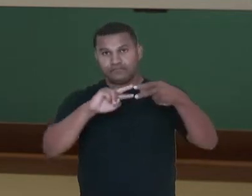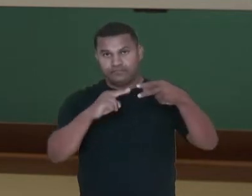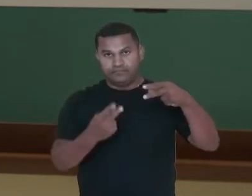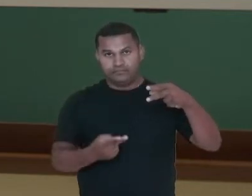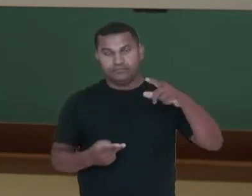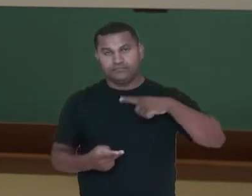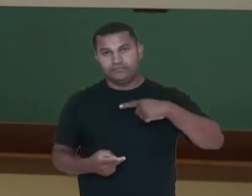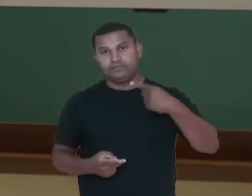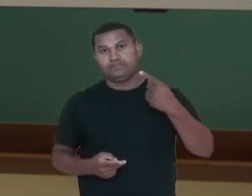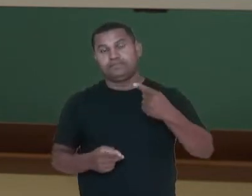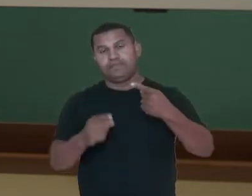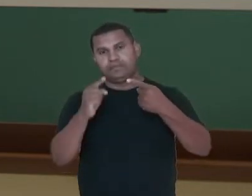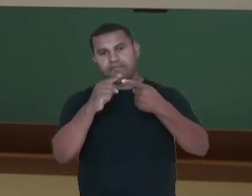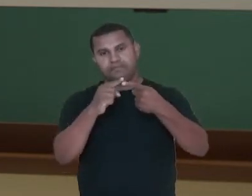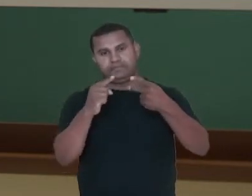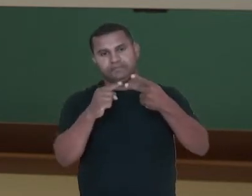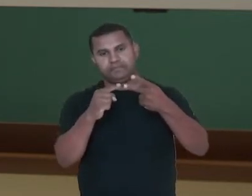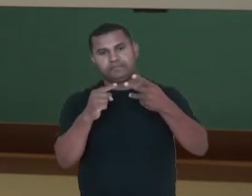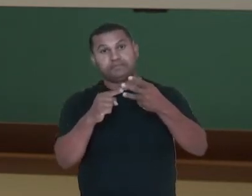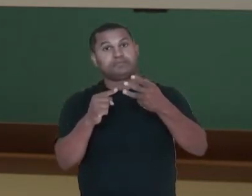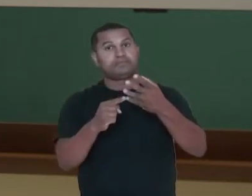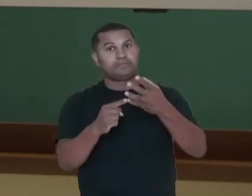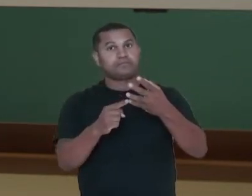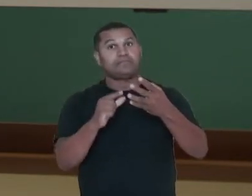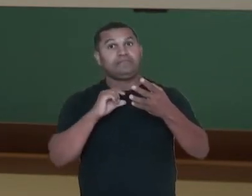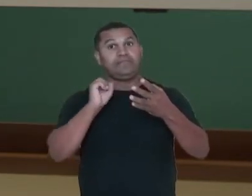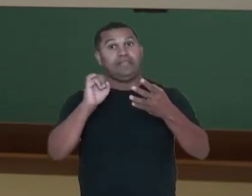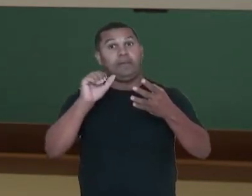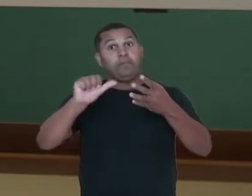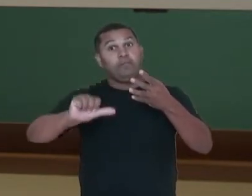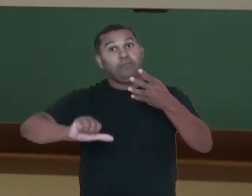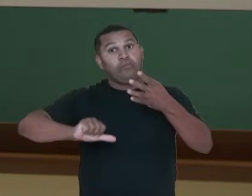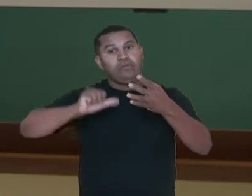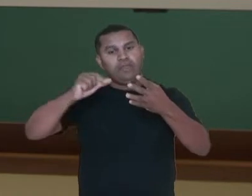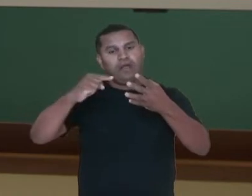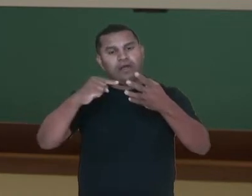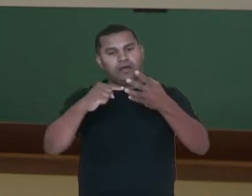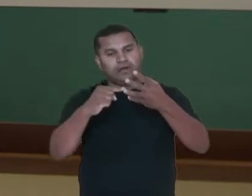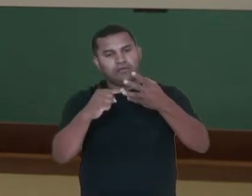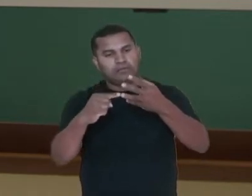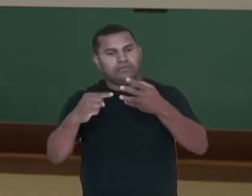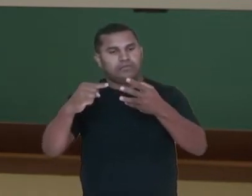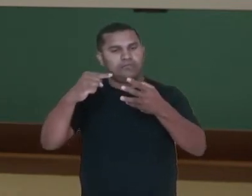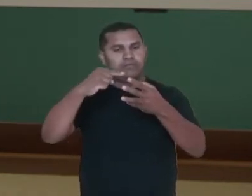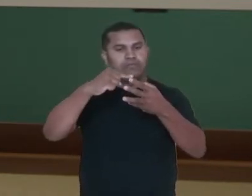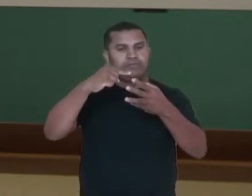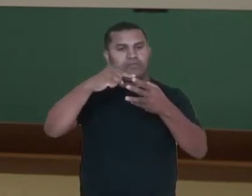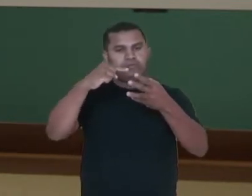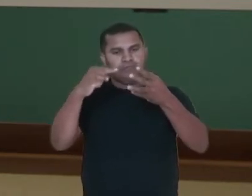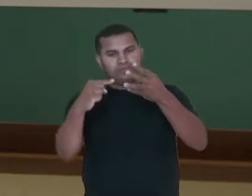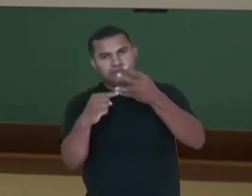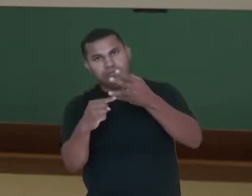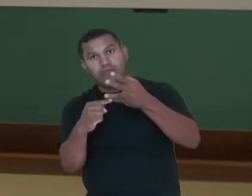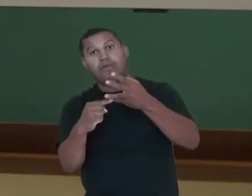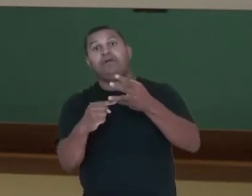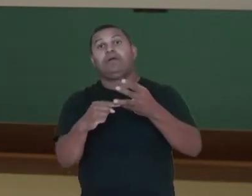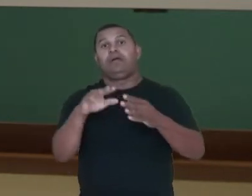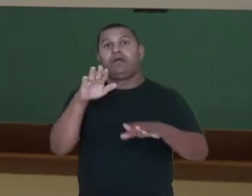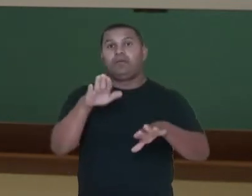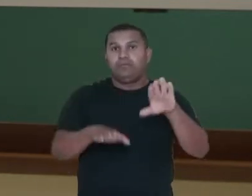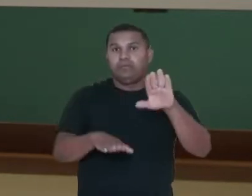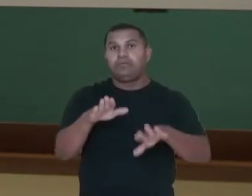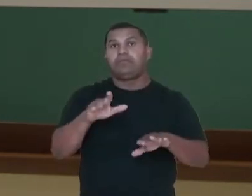sequência pode ser alterada. Se altera a sequência, altera o produto final. Então pode ocorrer mutações. Nosso corpo ele vai